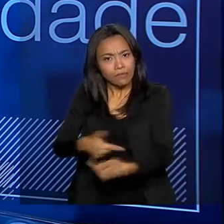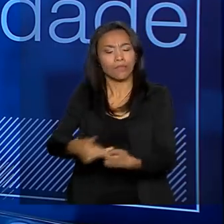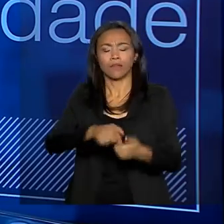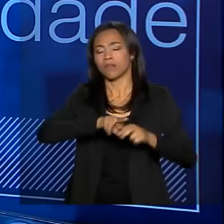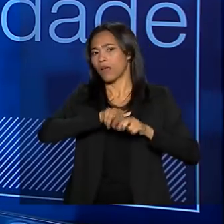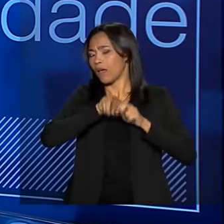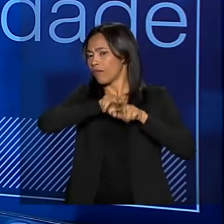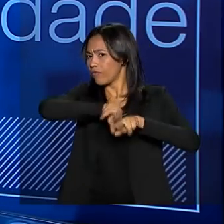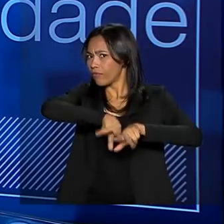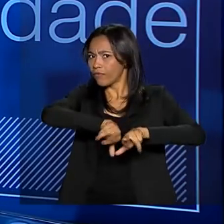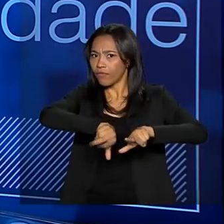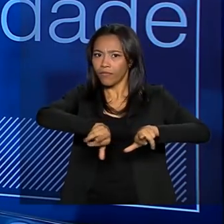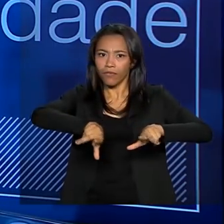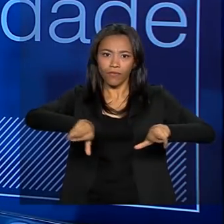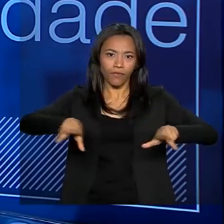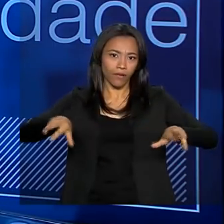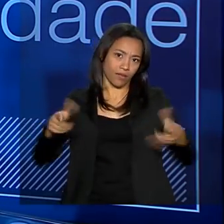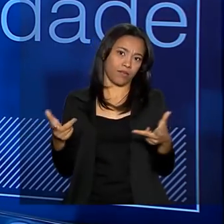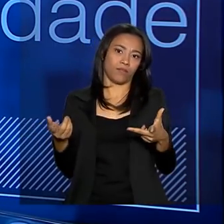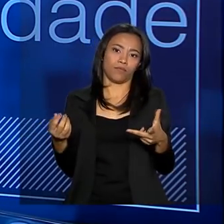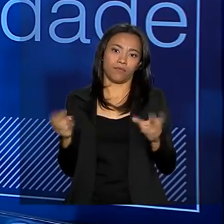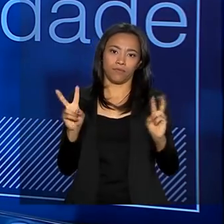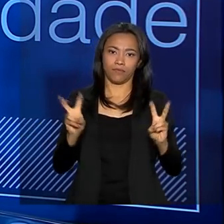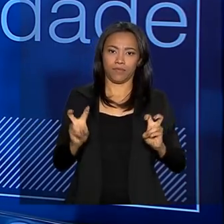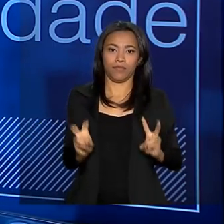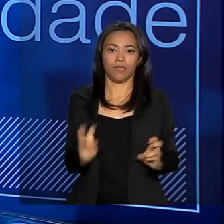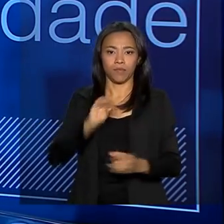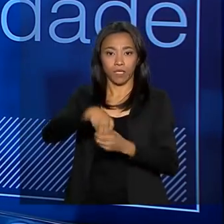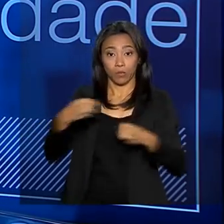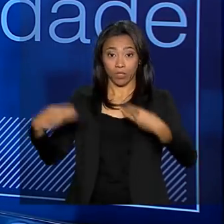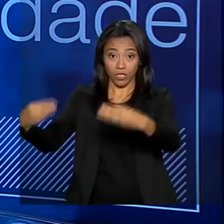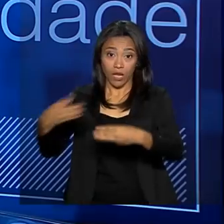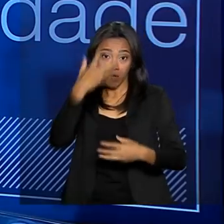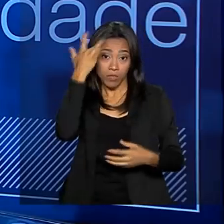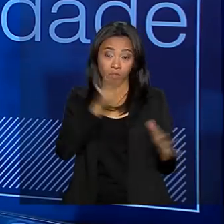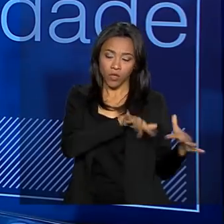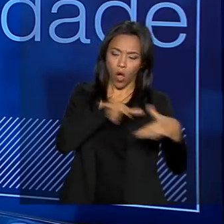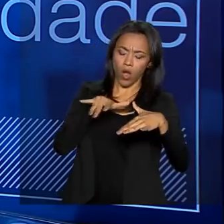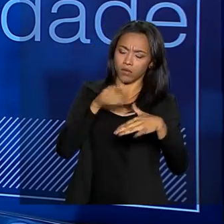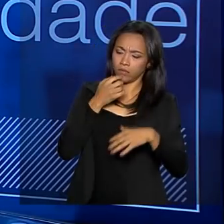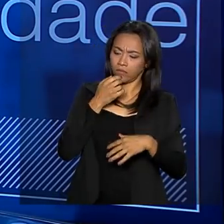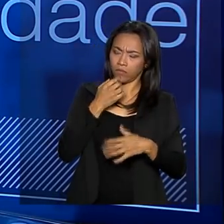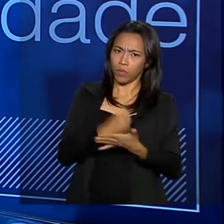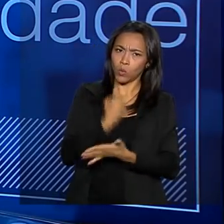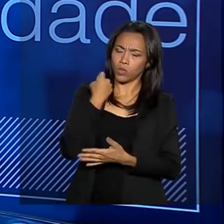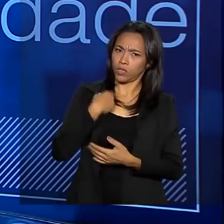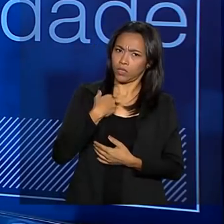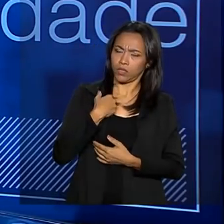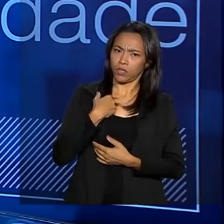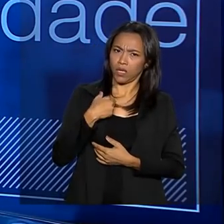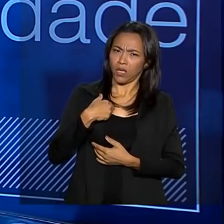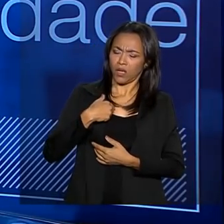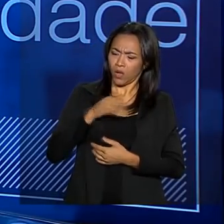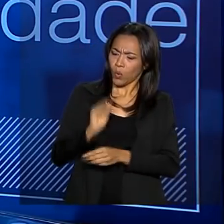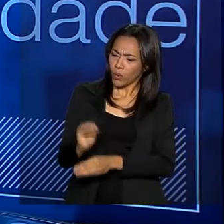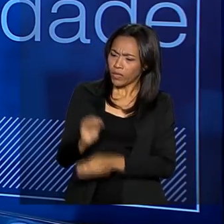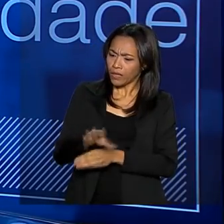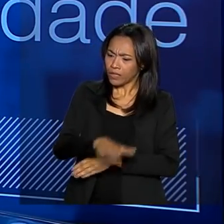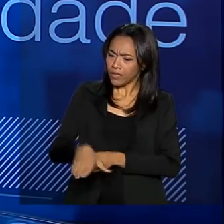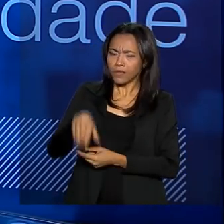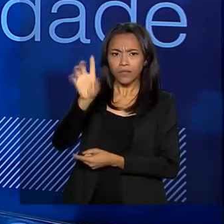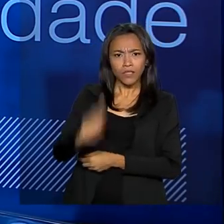amplo. Da forma como ele foi constituído, as pessoas olham e falam, puxa, cuidar de crianças é direitos humanos.